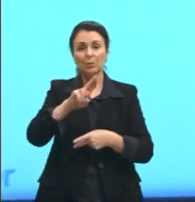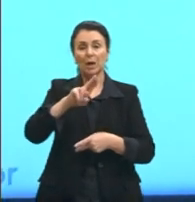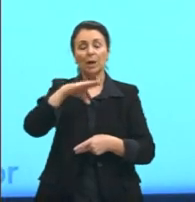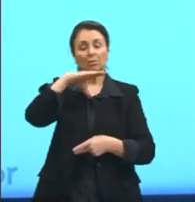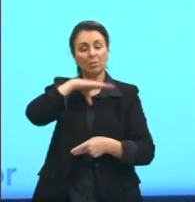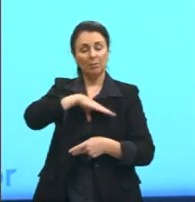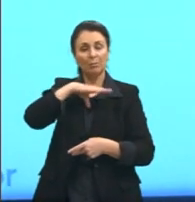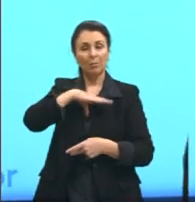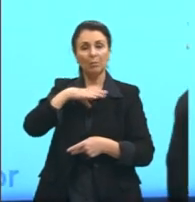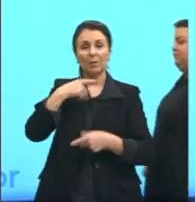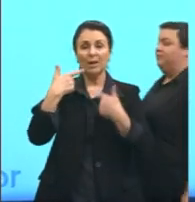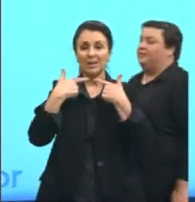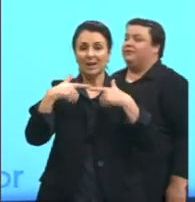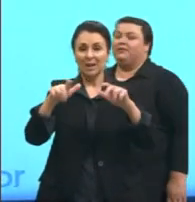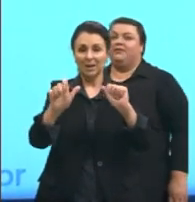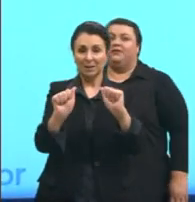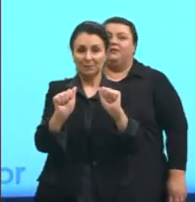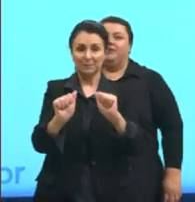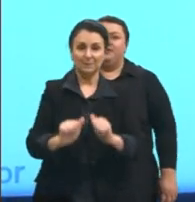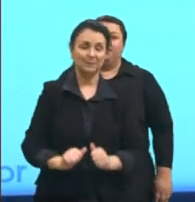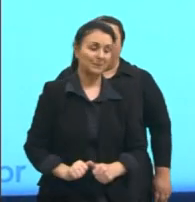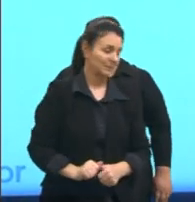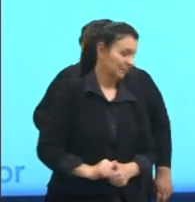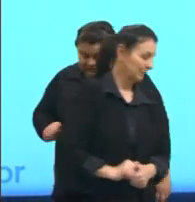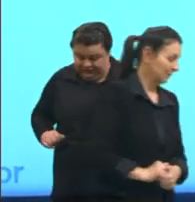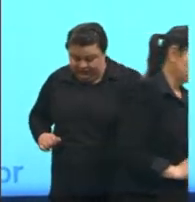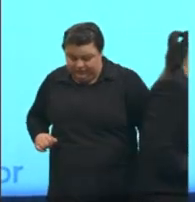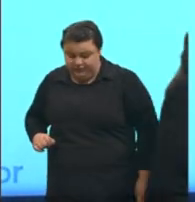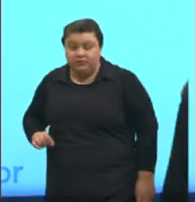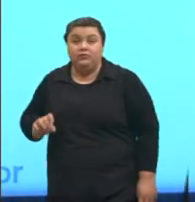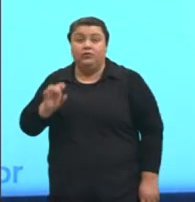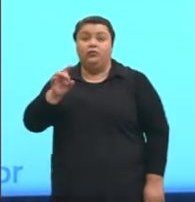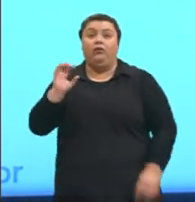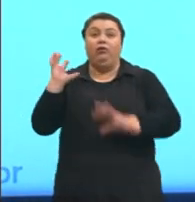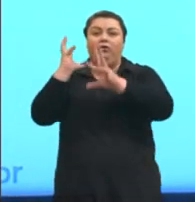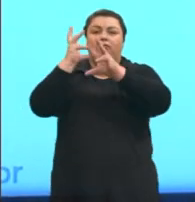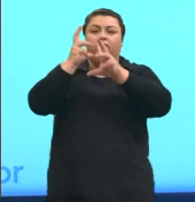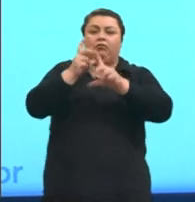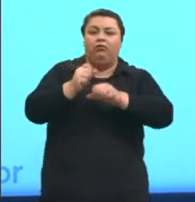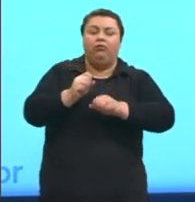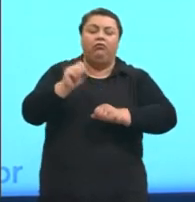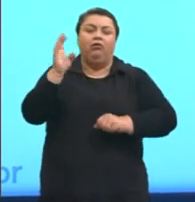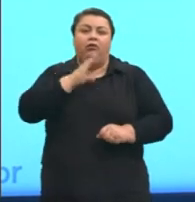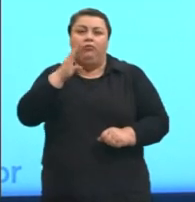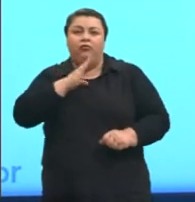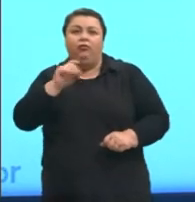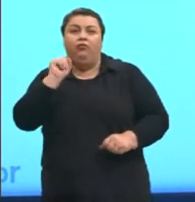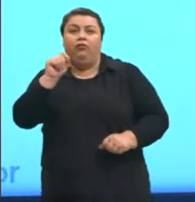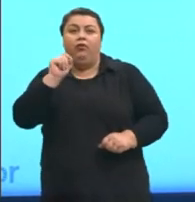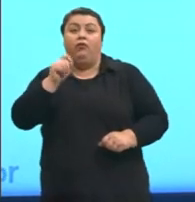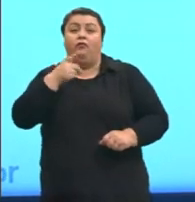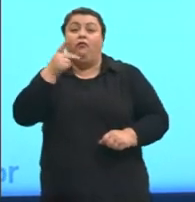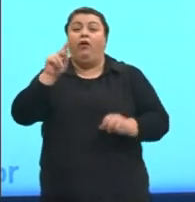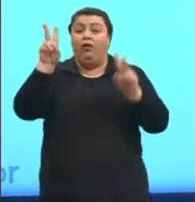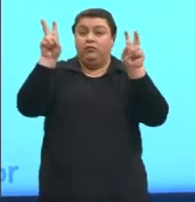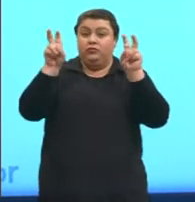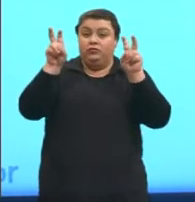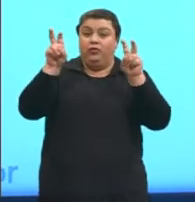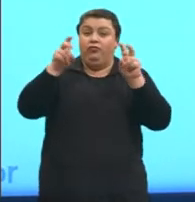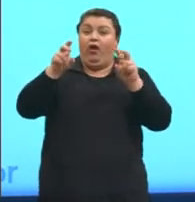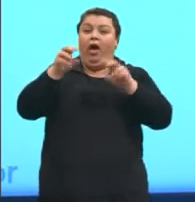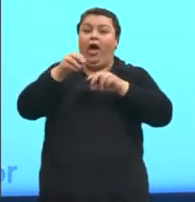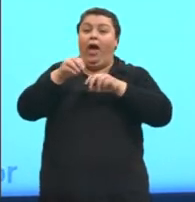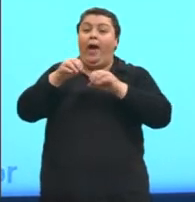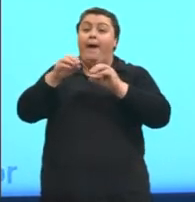portuguesa. Então, só revisando rapidinho, referente sobre o que eu falo, a